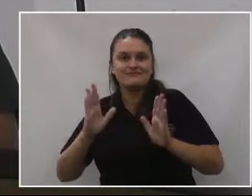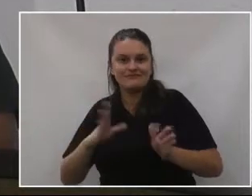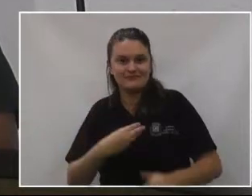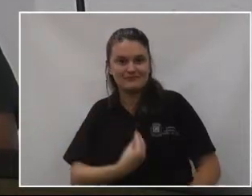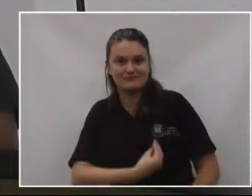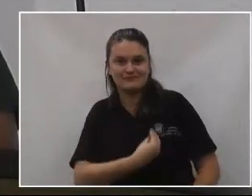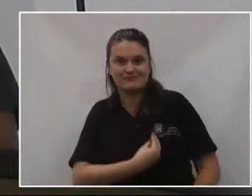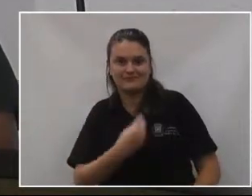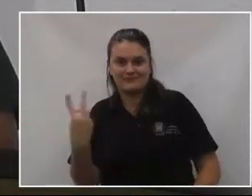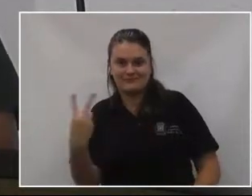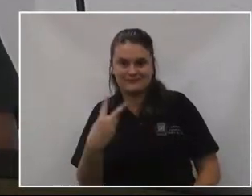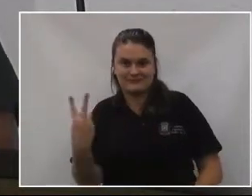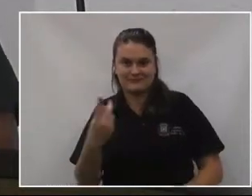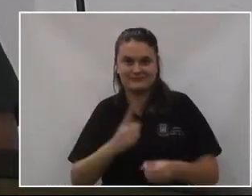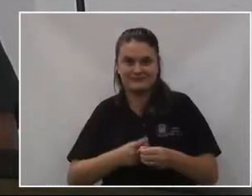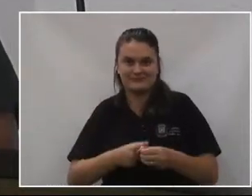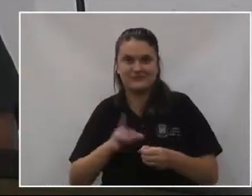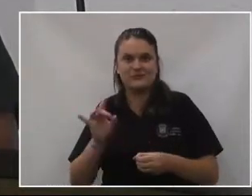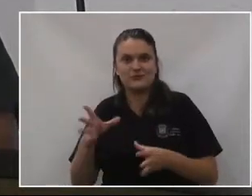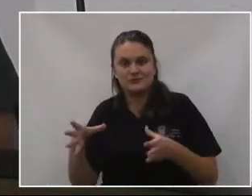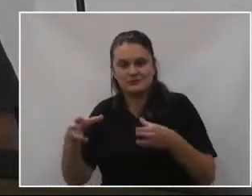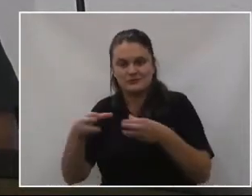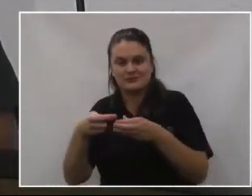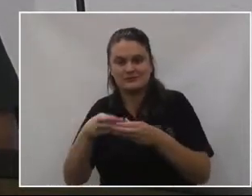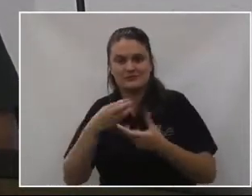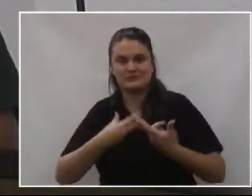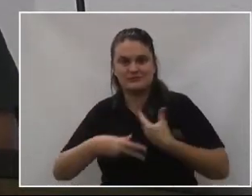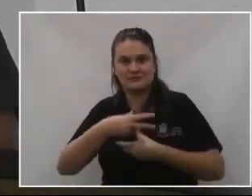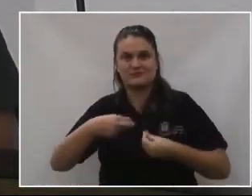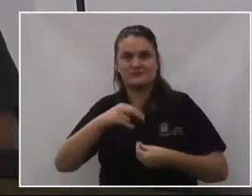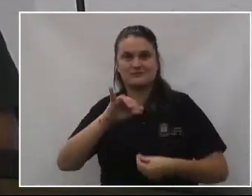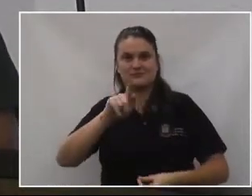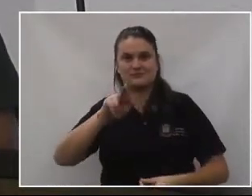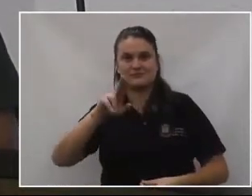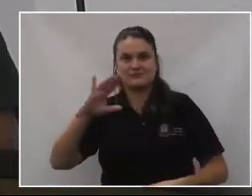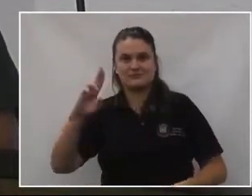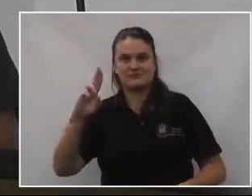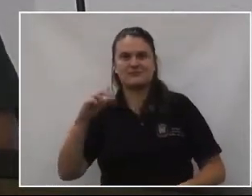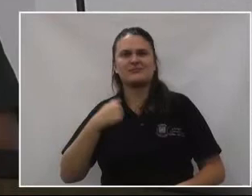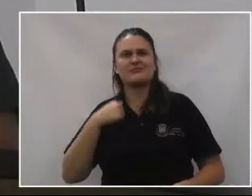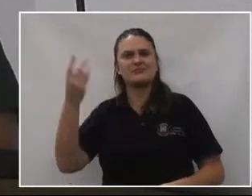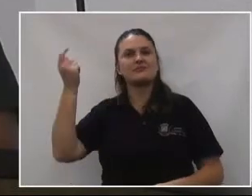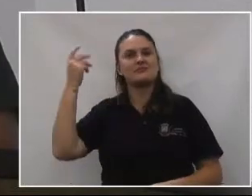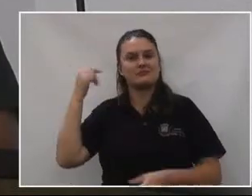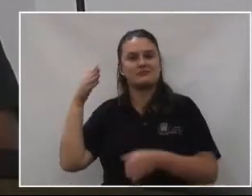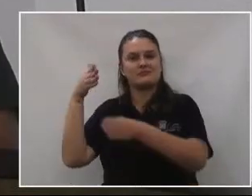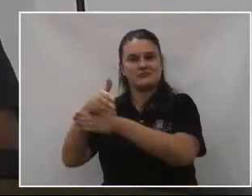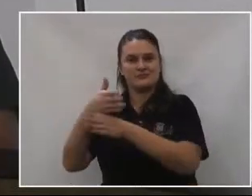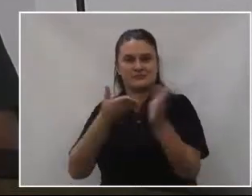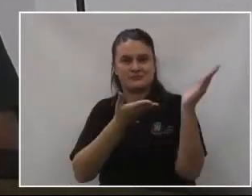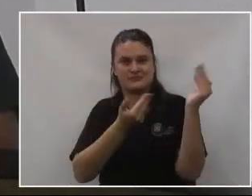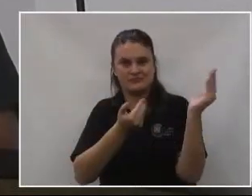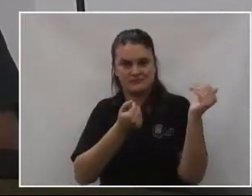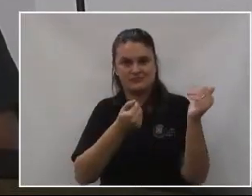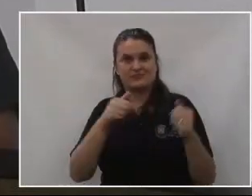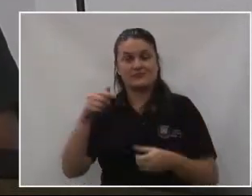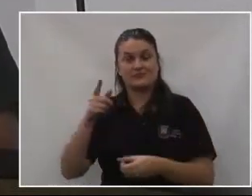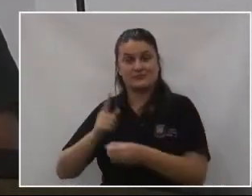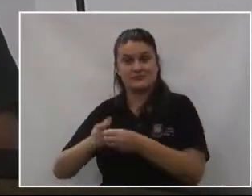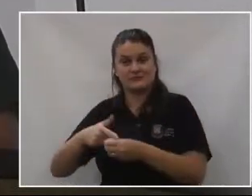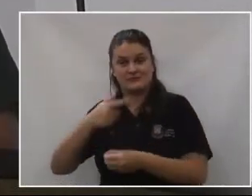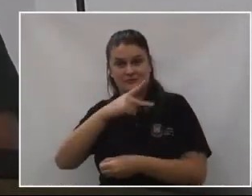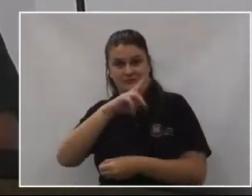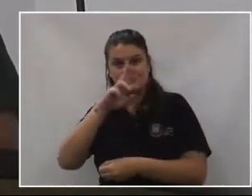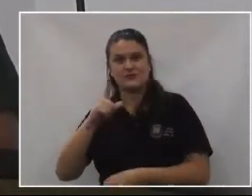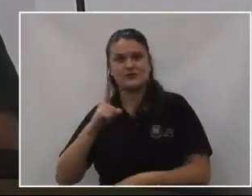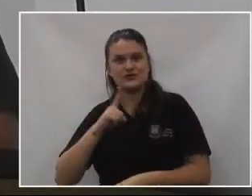nas duas cidades e região é só o Grupo Escoteiro Iguaçu. Na minha época, quando entrei como membro juvenil, em Porto União existiam